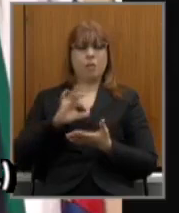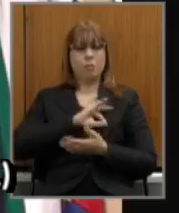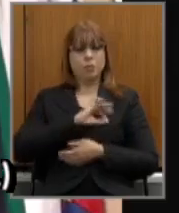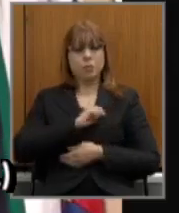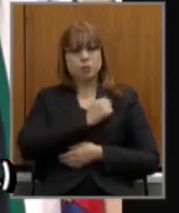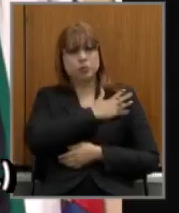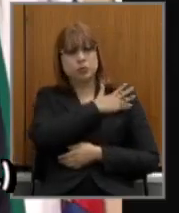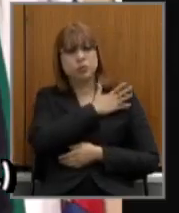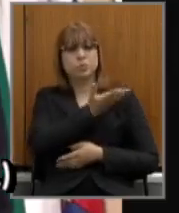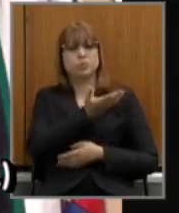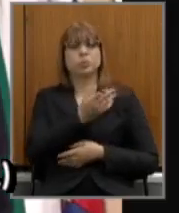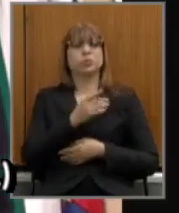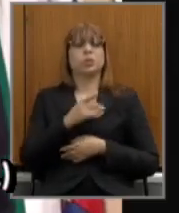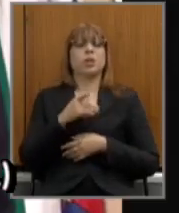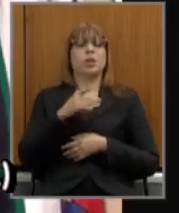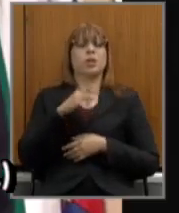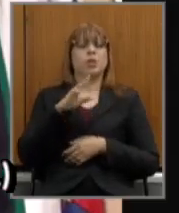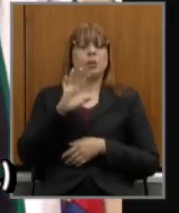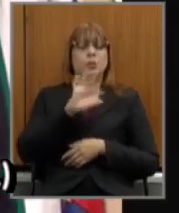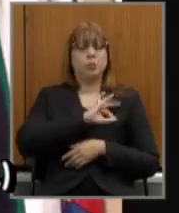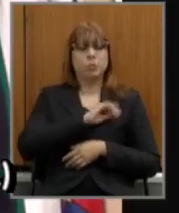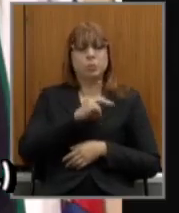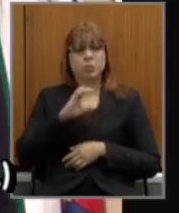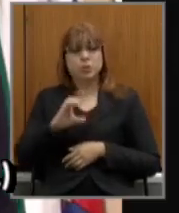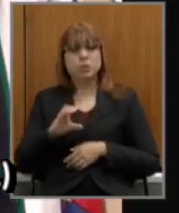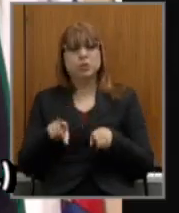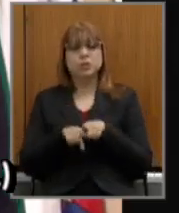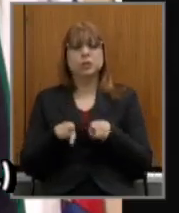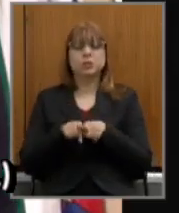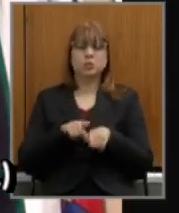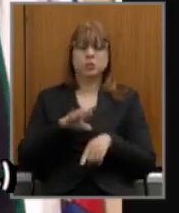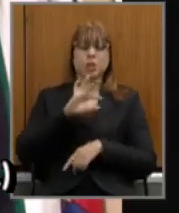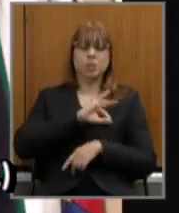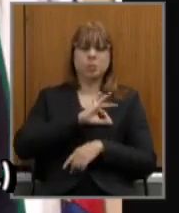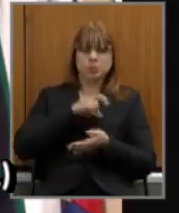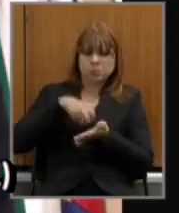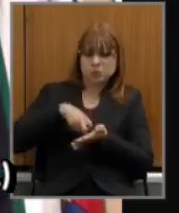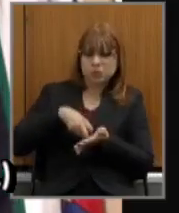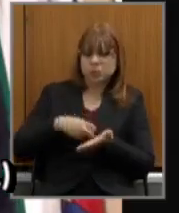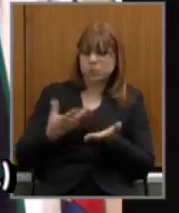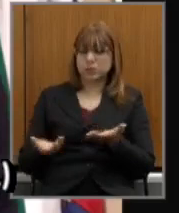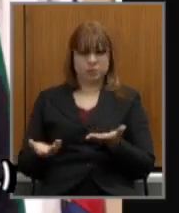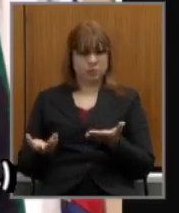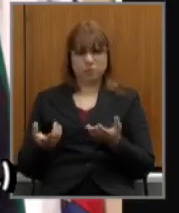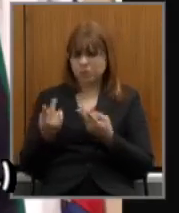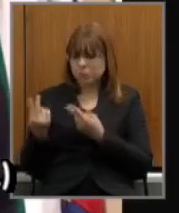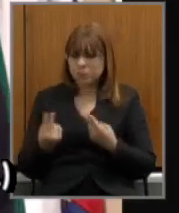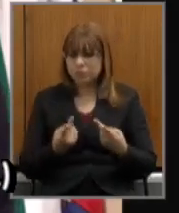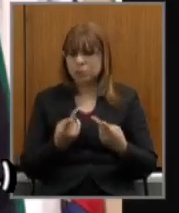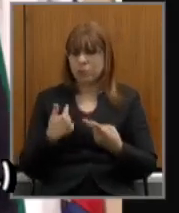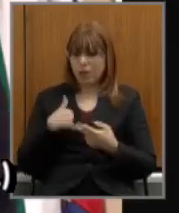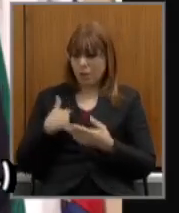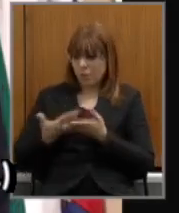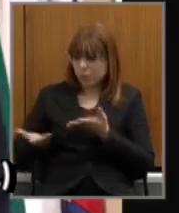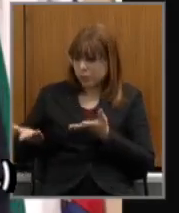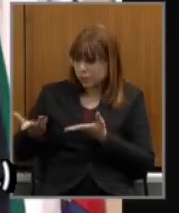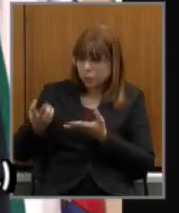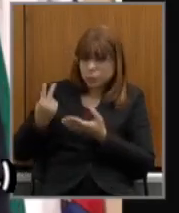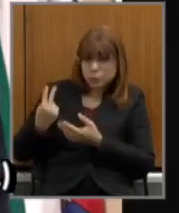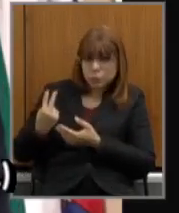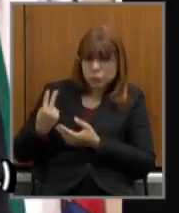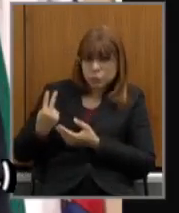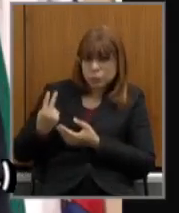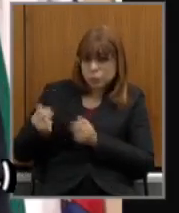penal todos nós estamos rios posso rios eu perdi dois camaradas sentados comigo dentro do carro